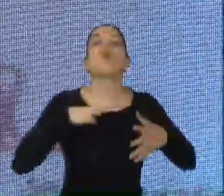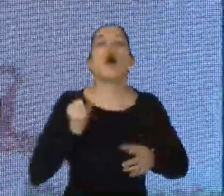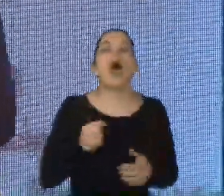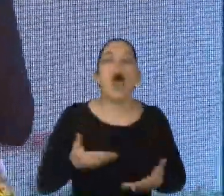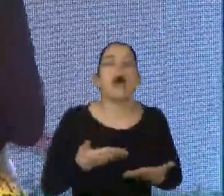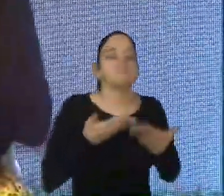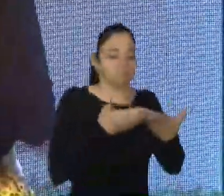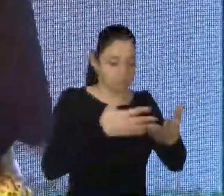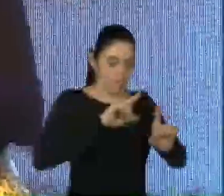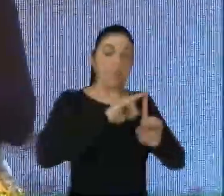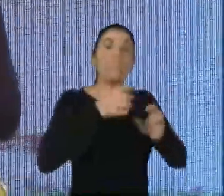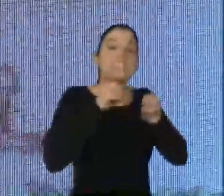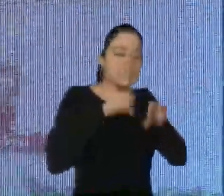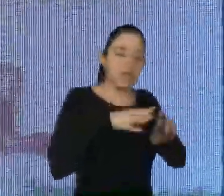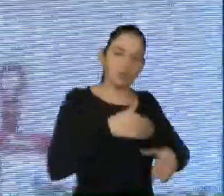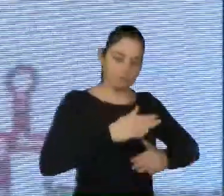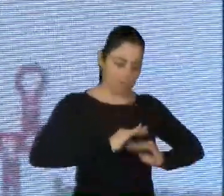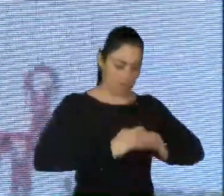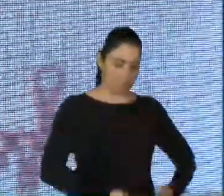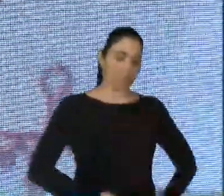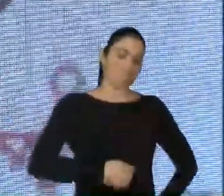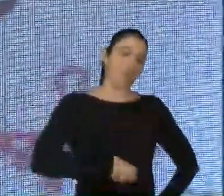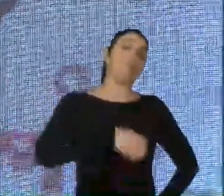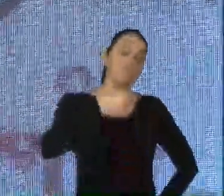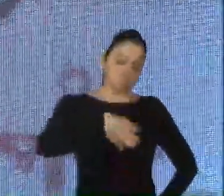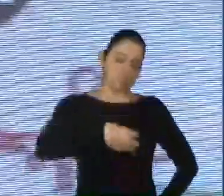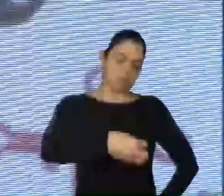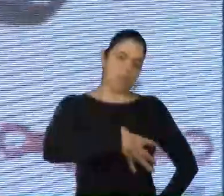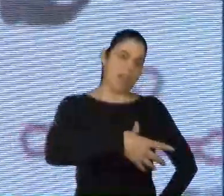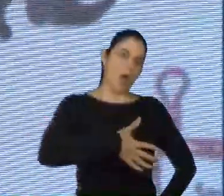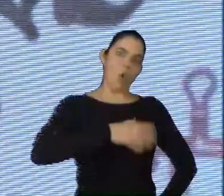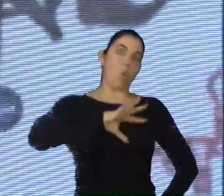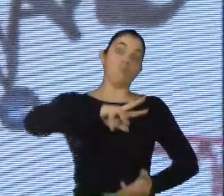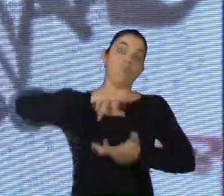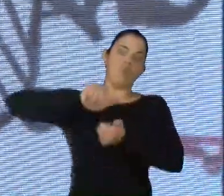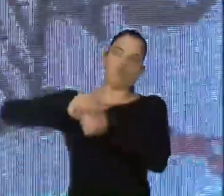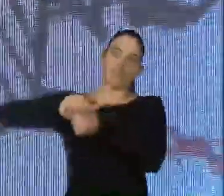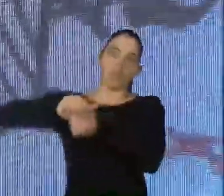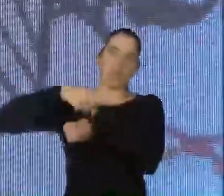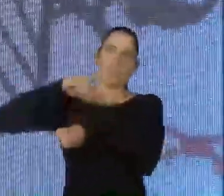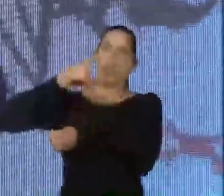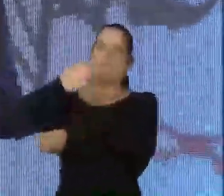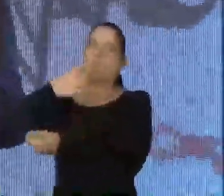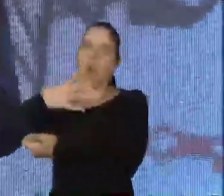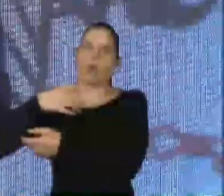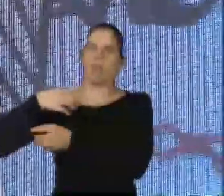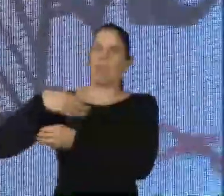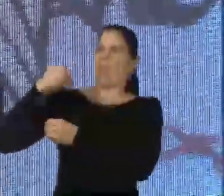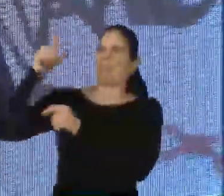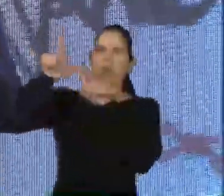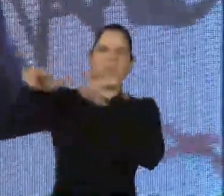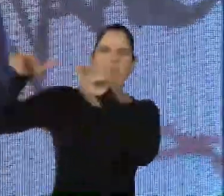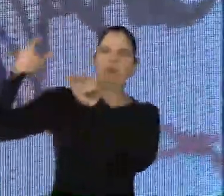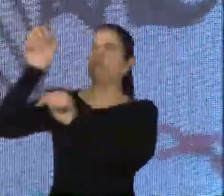O mundo lá fora é muito hostil. Não tem comida, não tem nutriente bom. E tem mais, é tão agressivo, o ar é ruim,